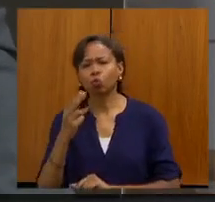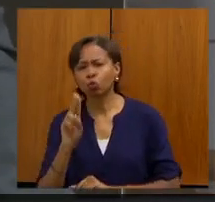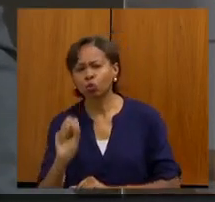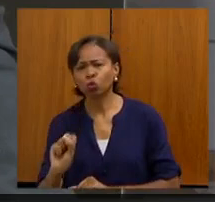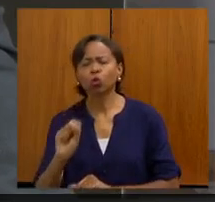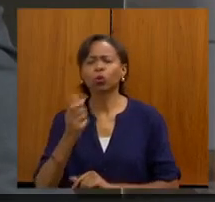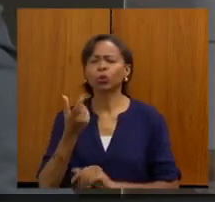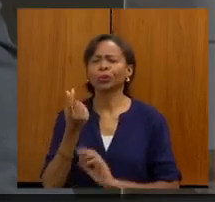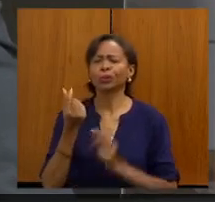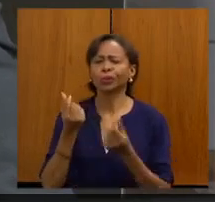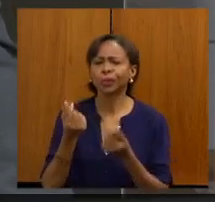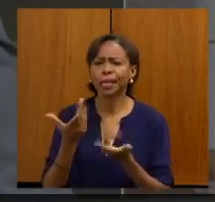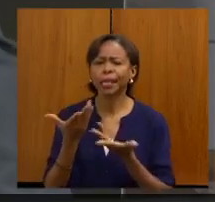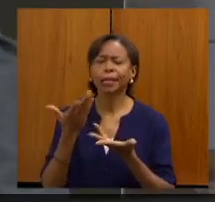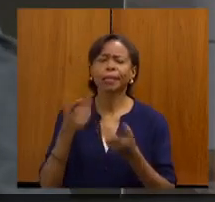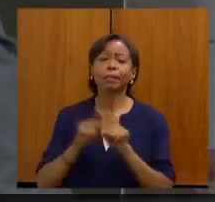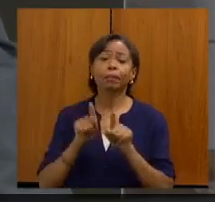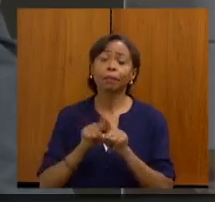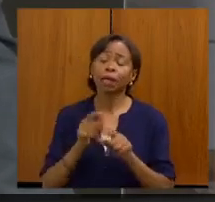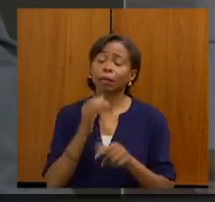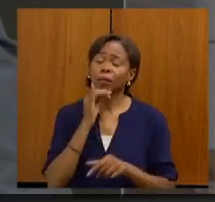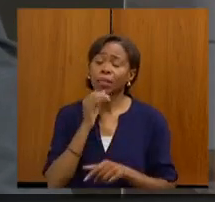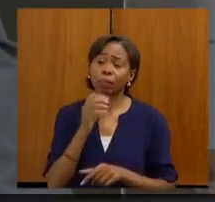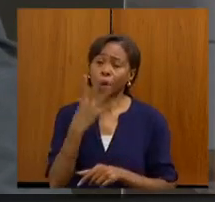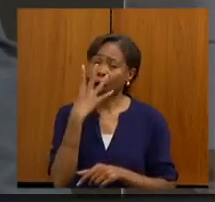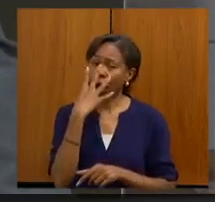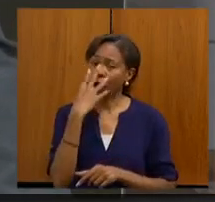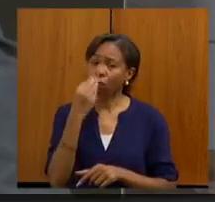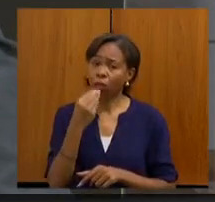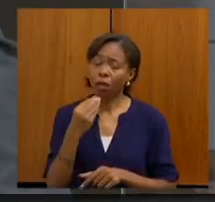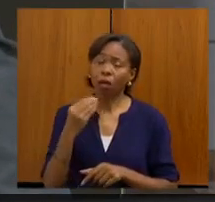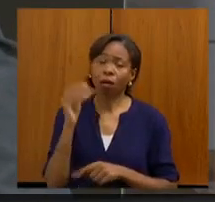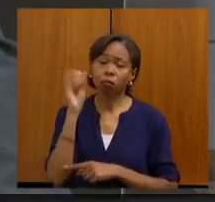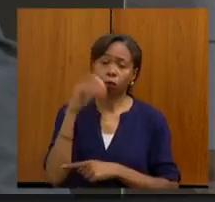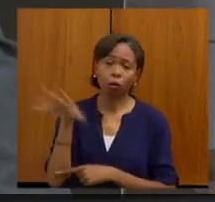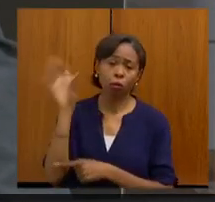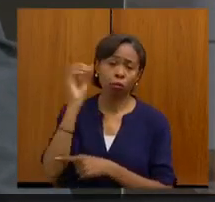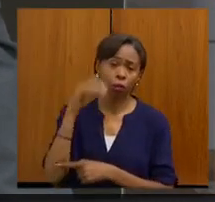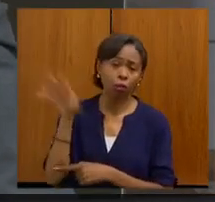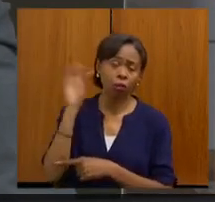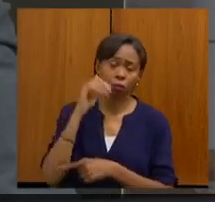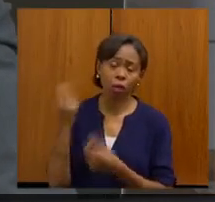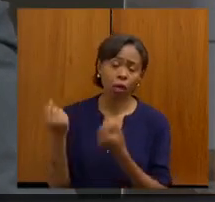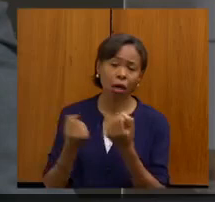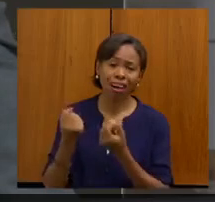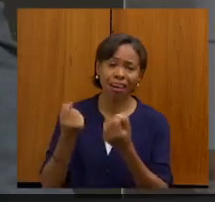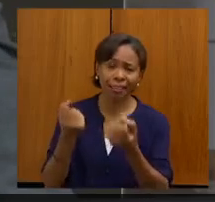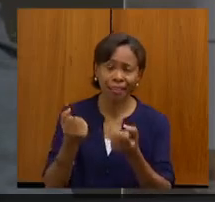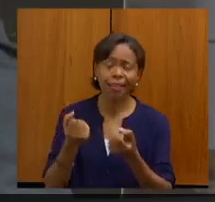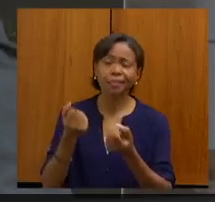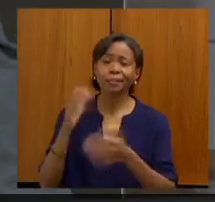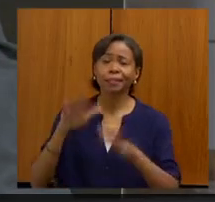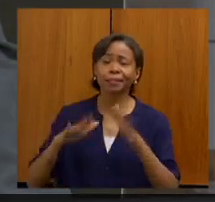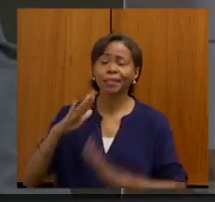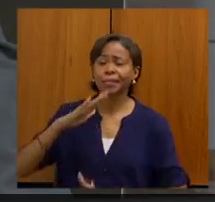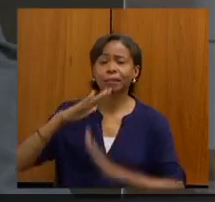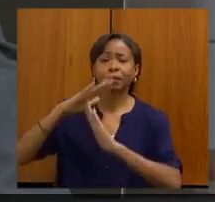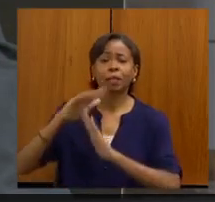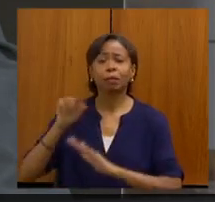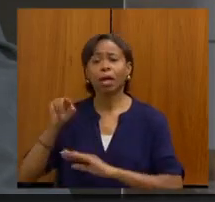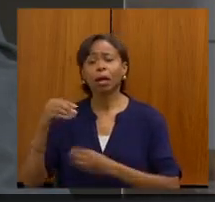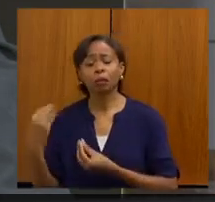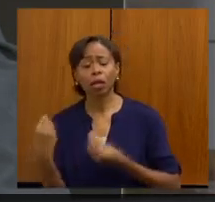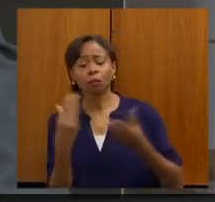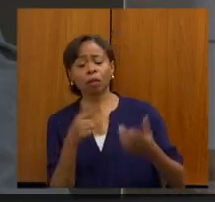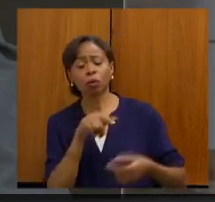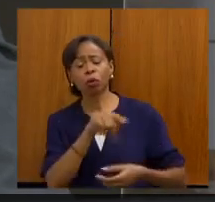há um simples limite de ambulância que aí o doutor Iosco colocou de indicação da emenda parlamentar lá para o município X ou